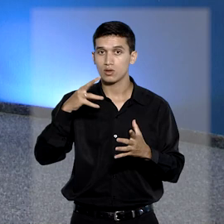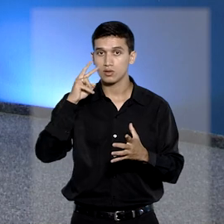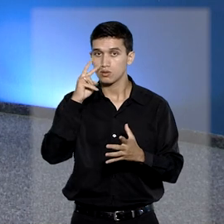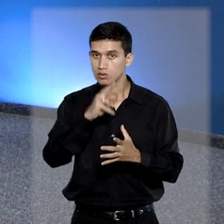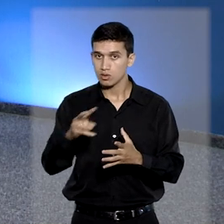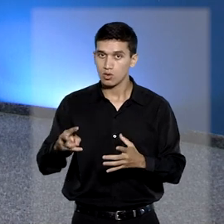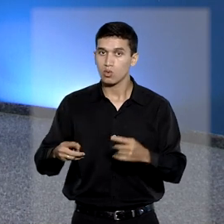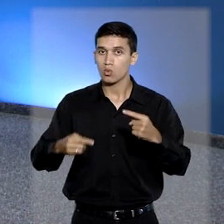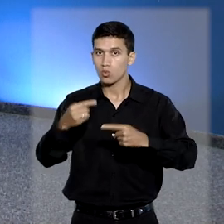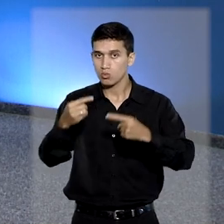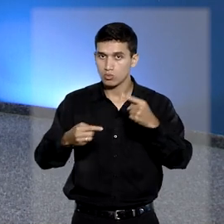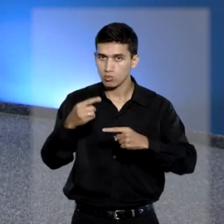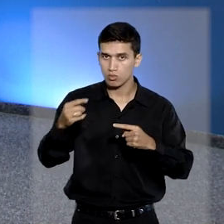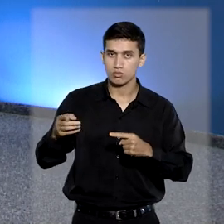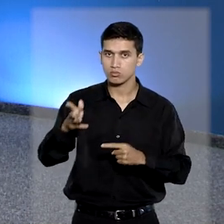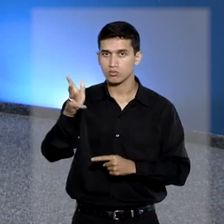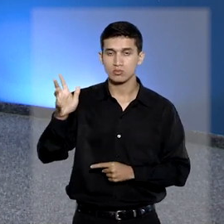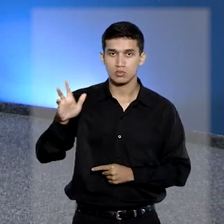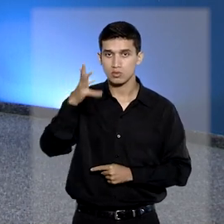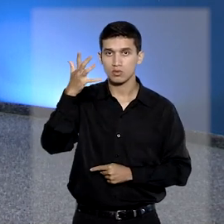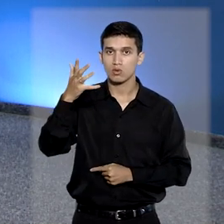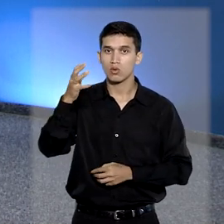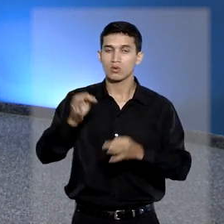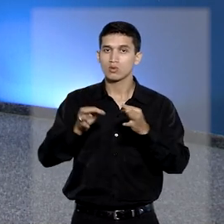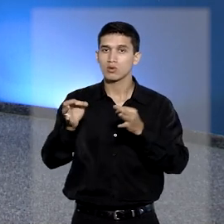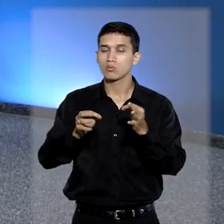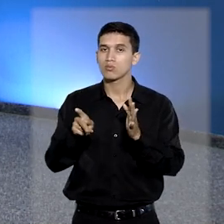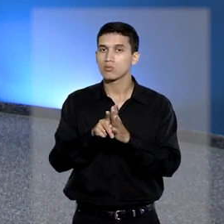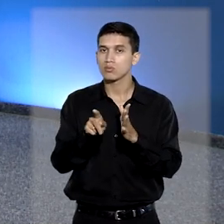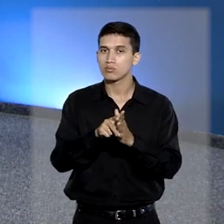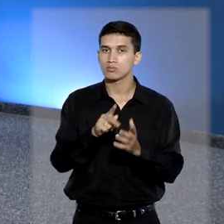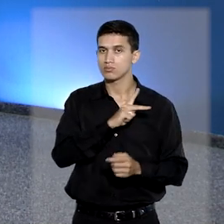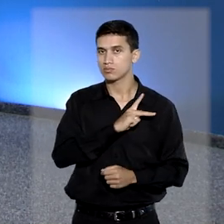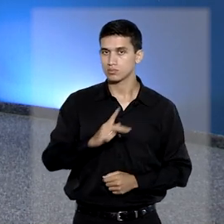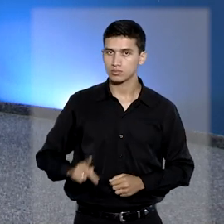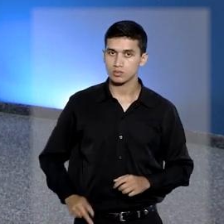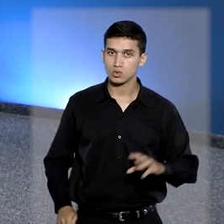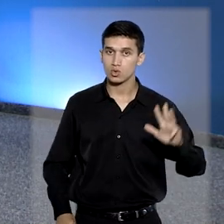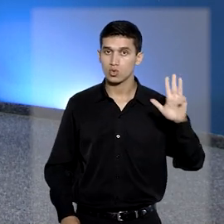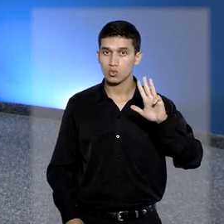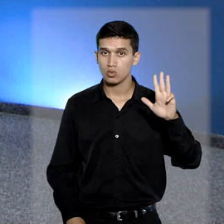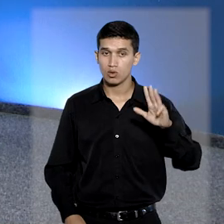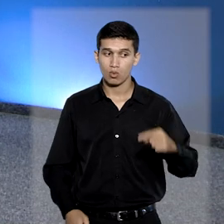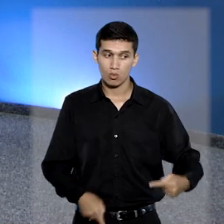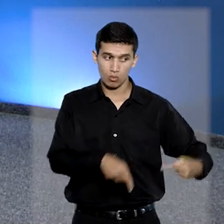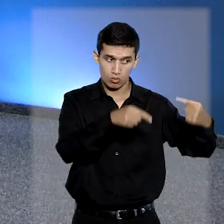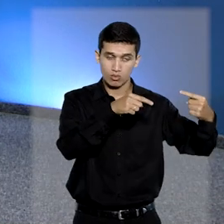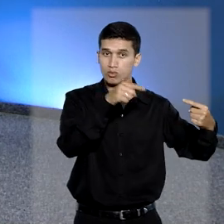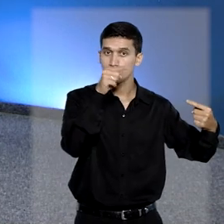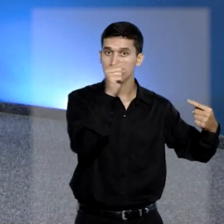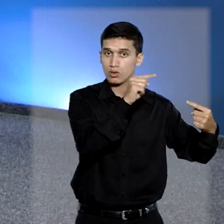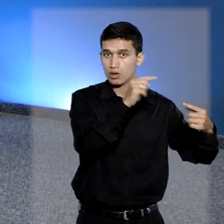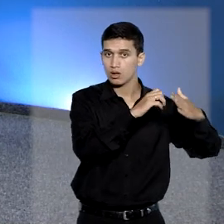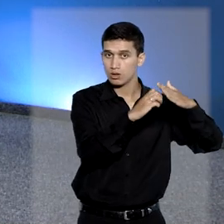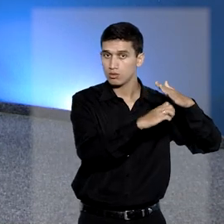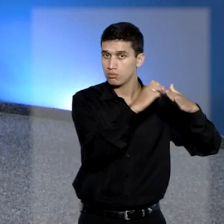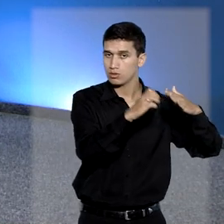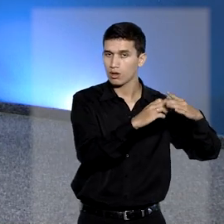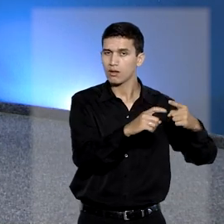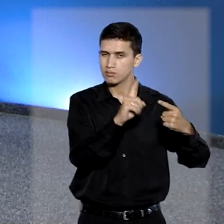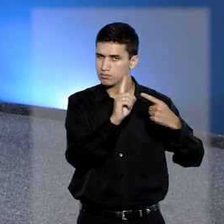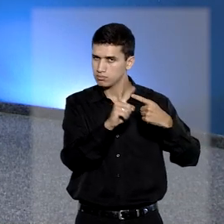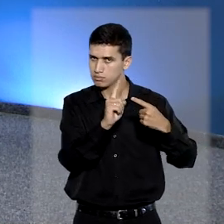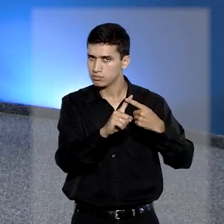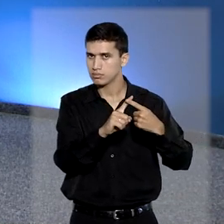competência para julgamento da ação proposta pelo presidente Lula contra empresário por ameaça em rede